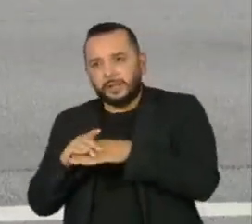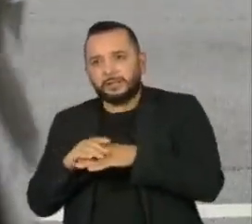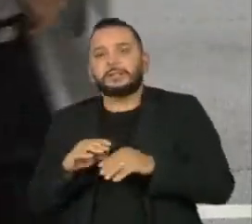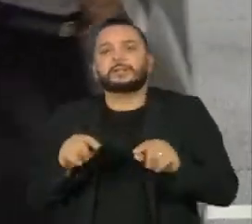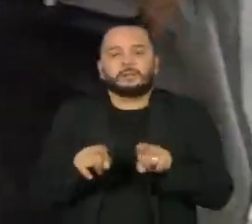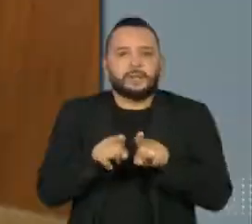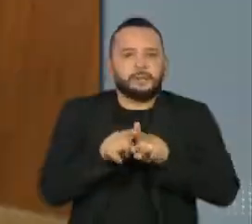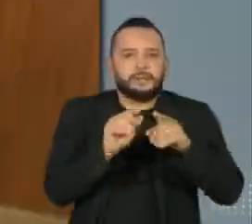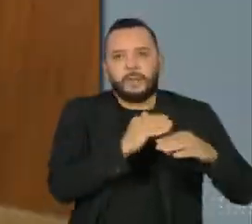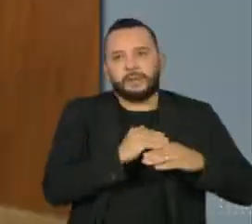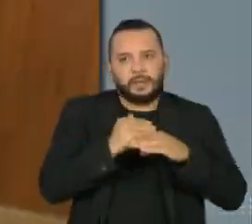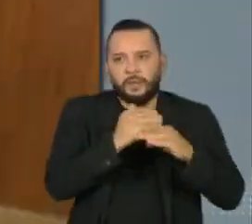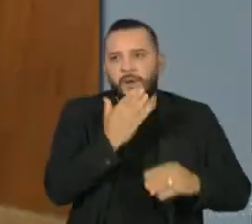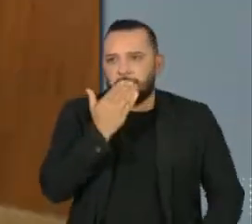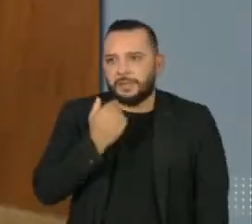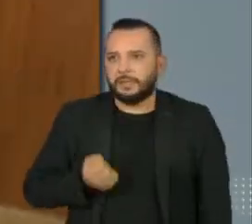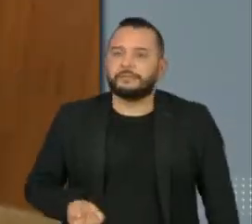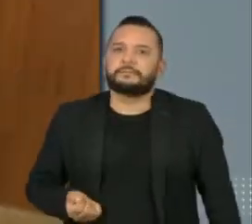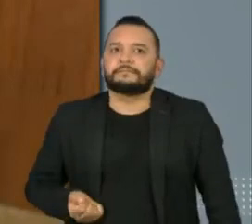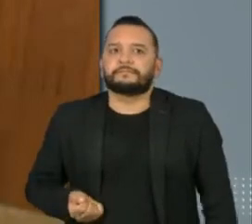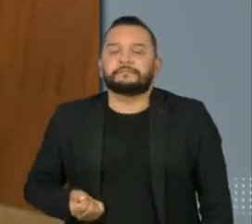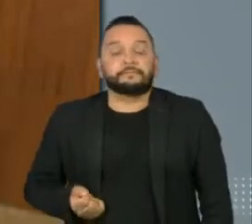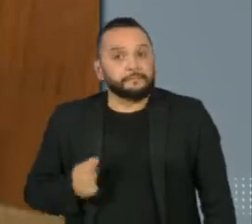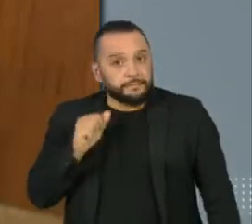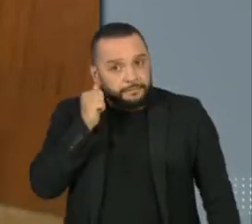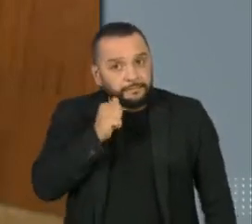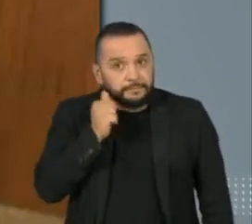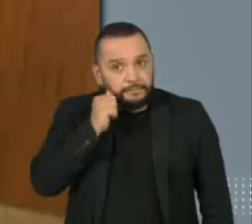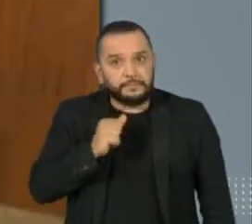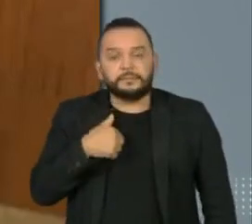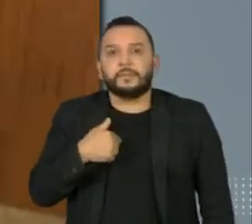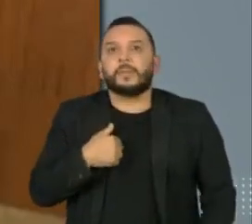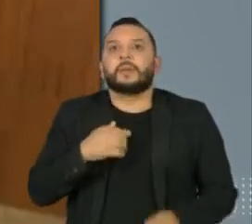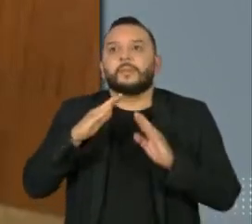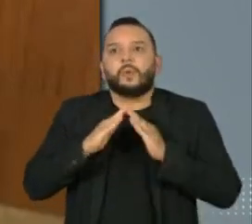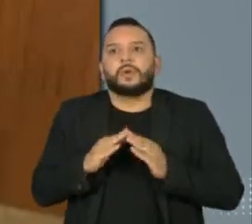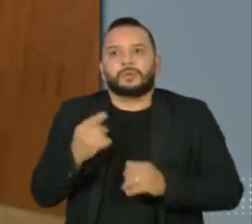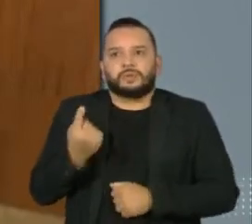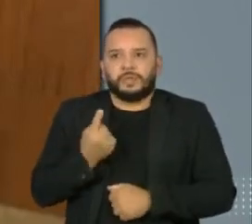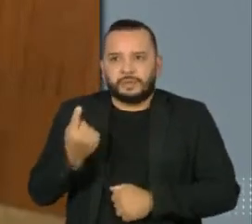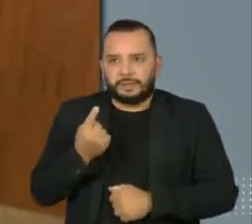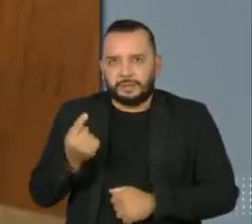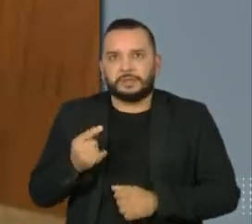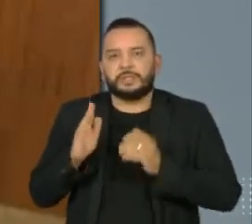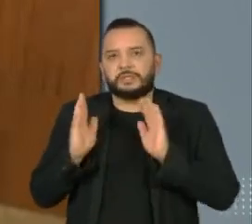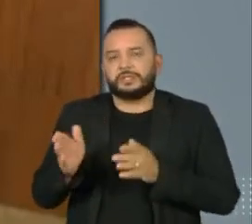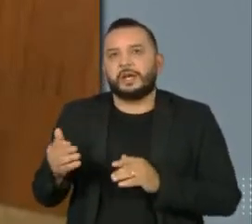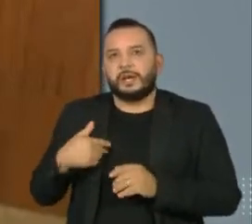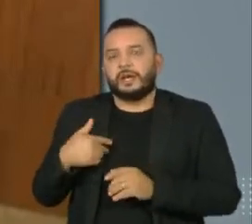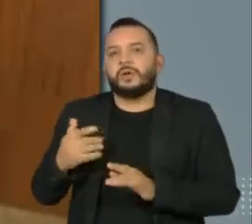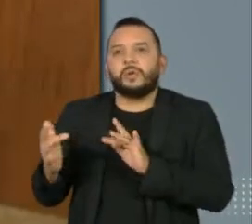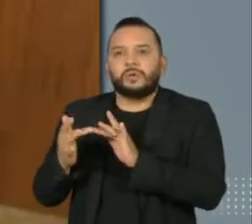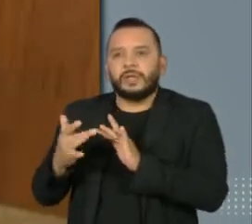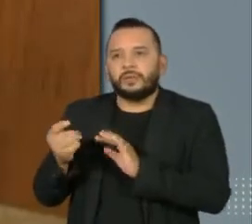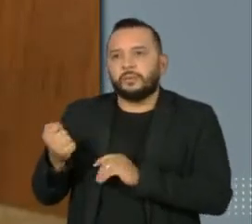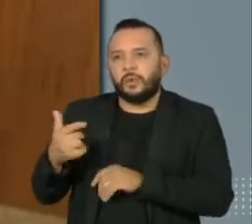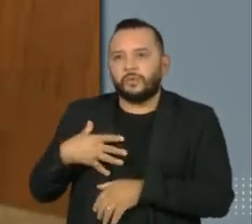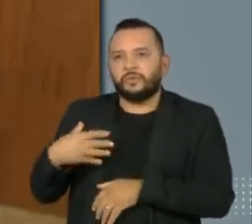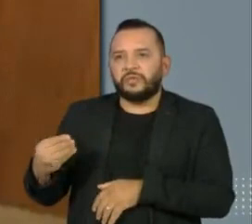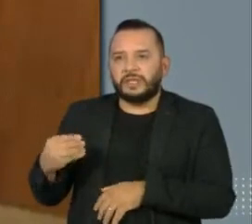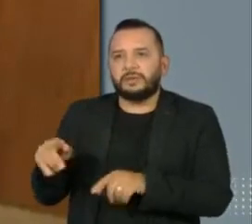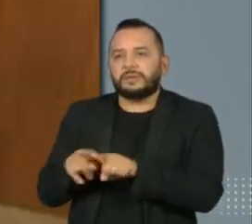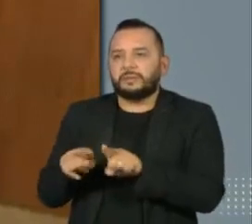padrões alimentares. Provavelmente essas mulheres moram sozinhas, têm pouco contato com filhos, netos. Então,